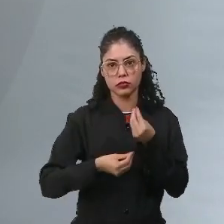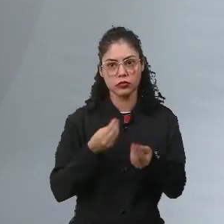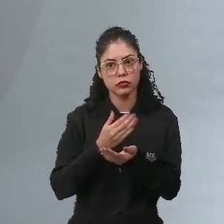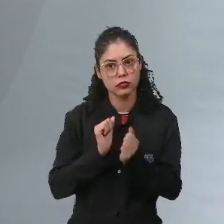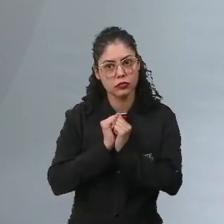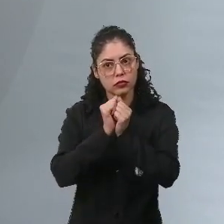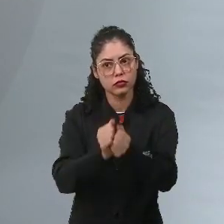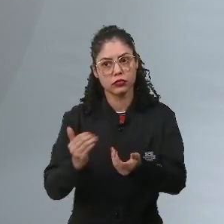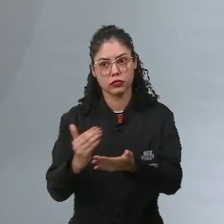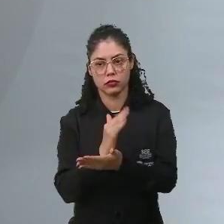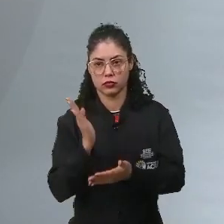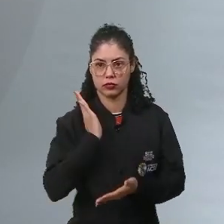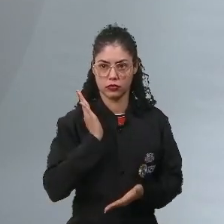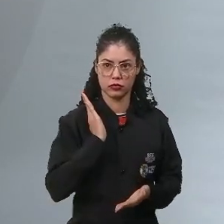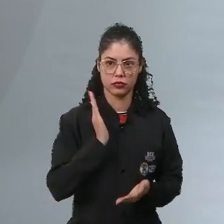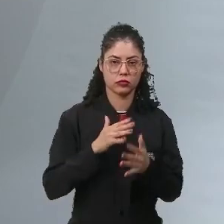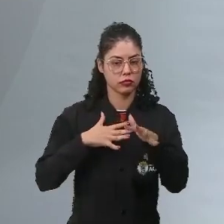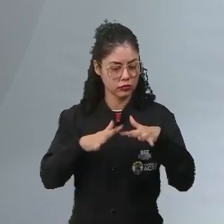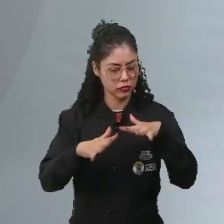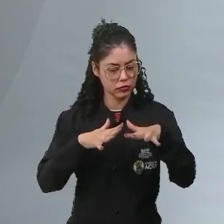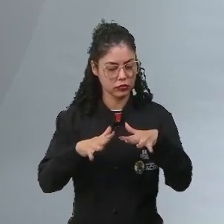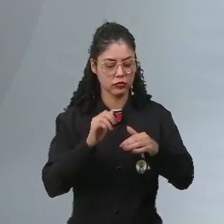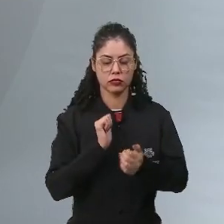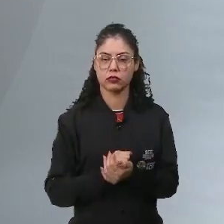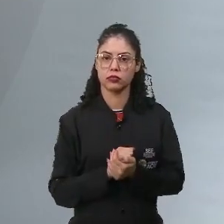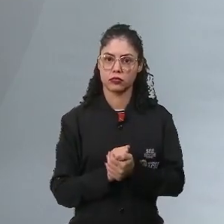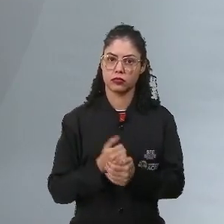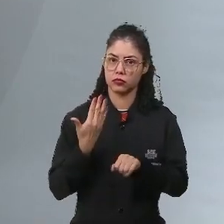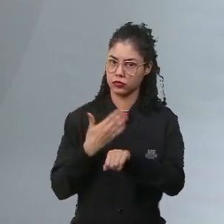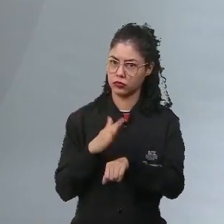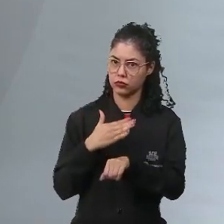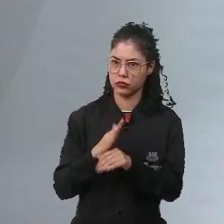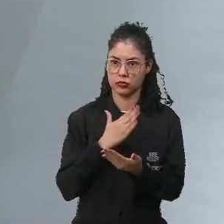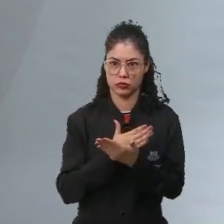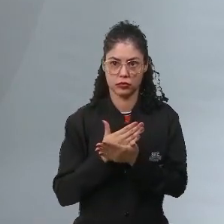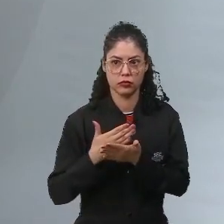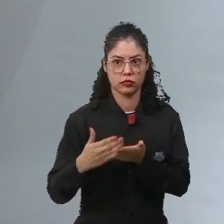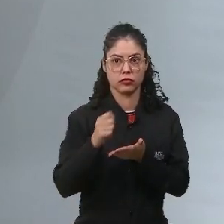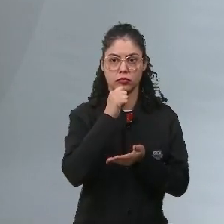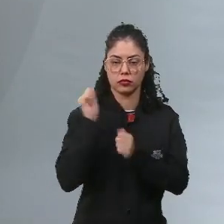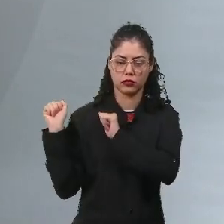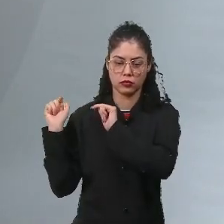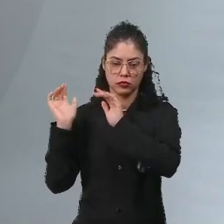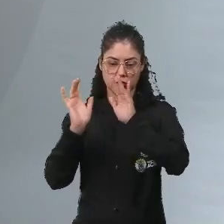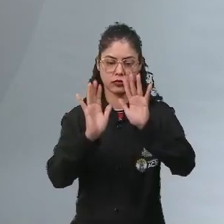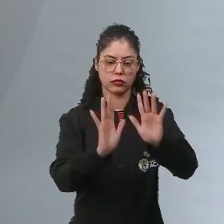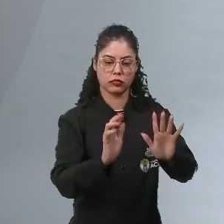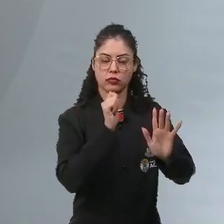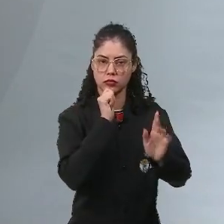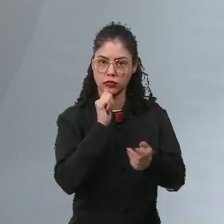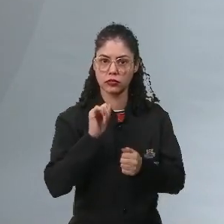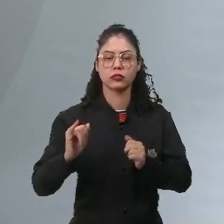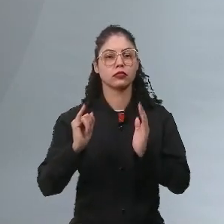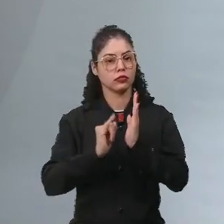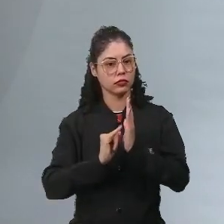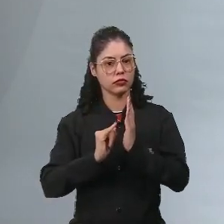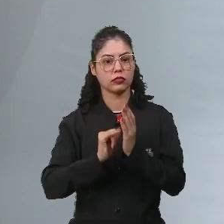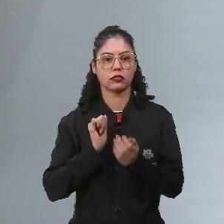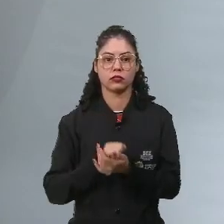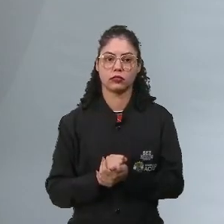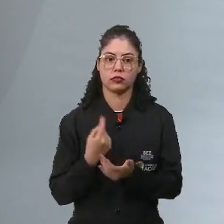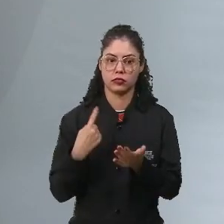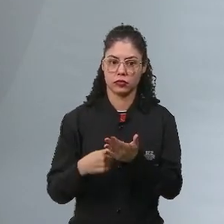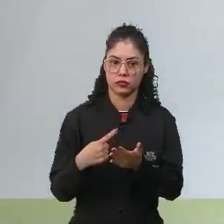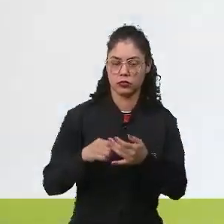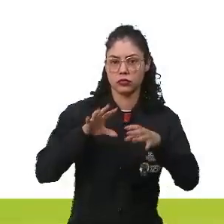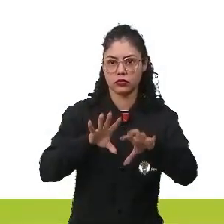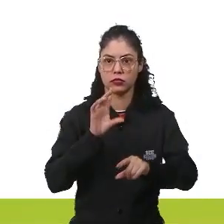juntamente com a burguesia, começam a se movimentar e, de forma prática, começam a invadir as instituições. E o marco